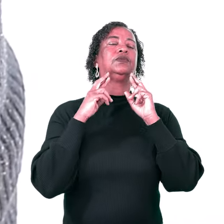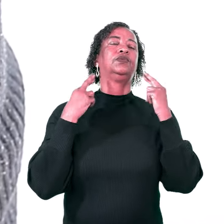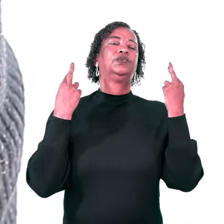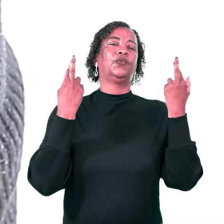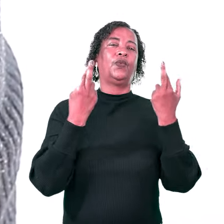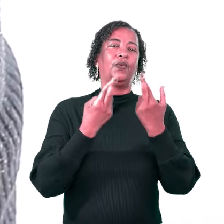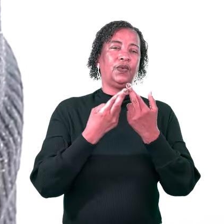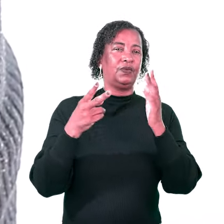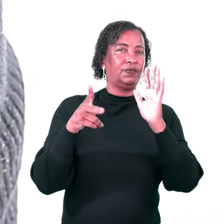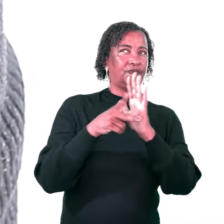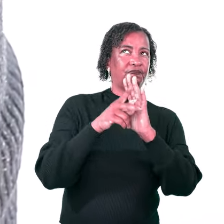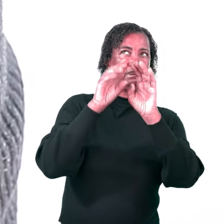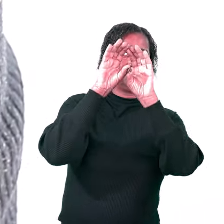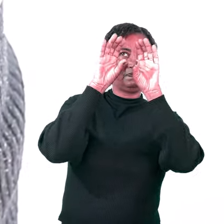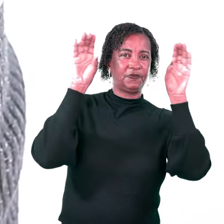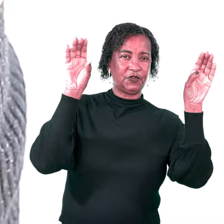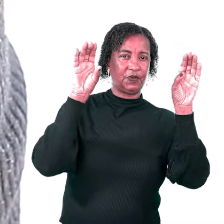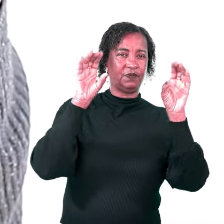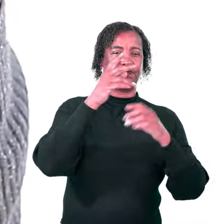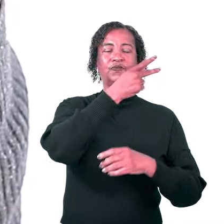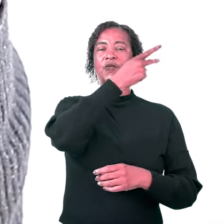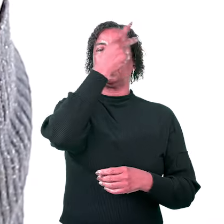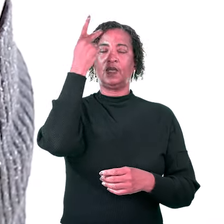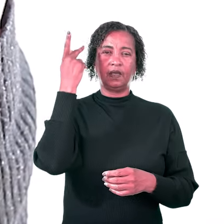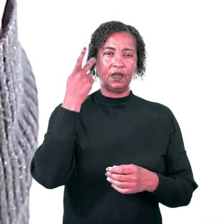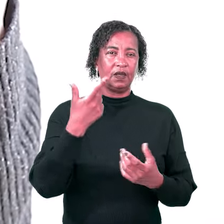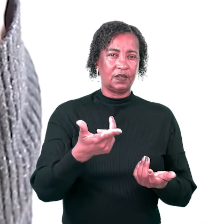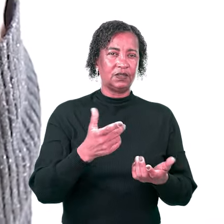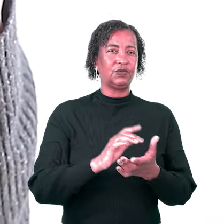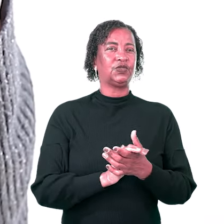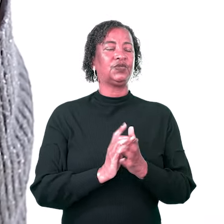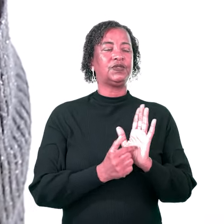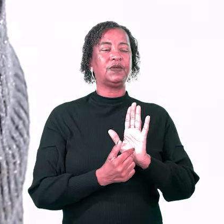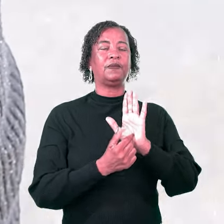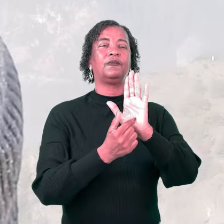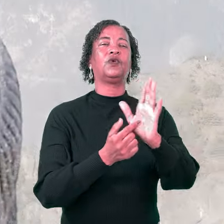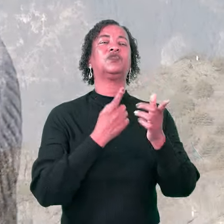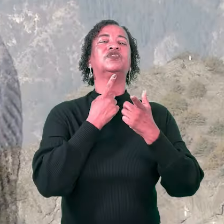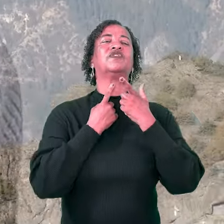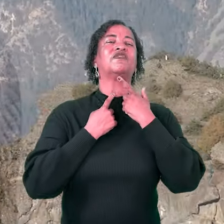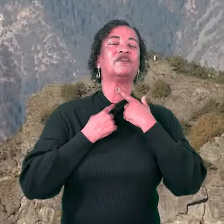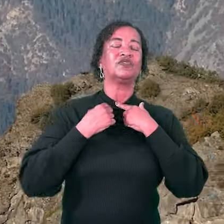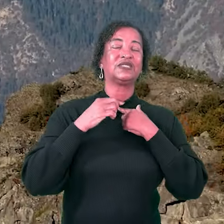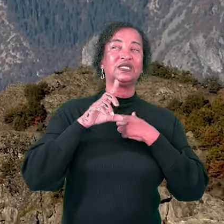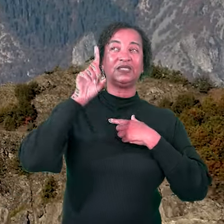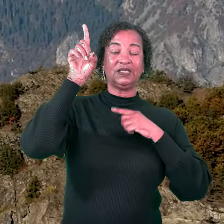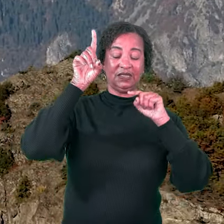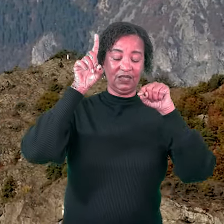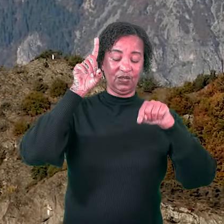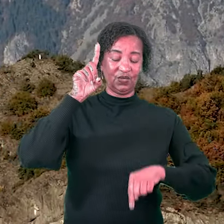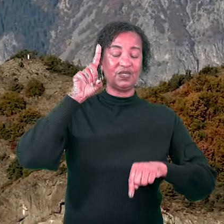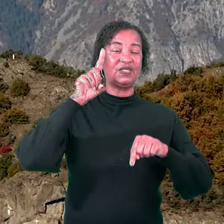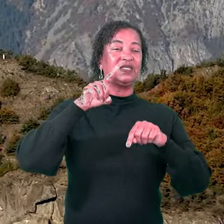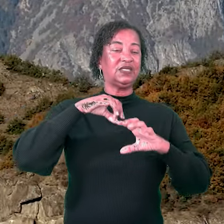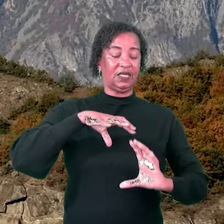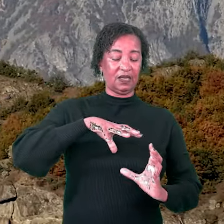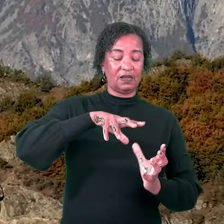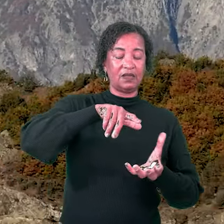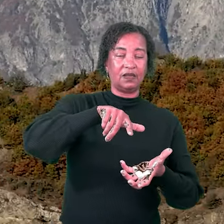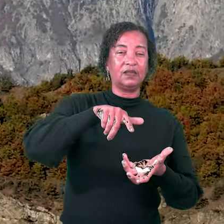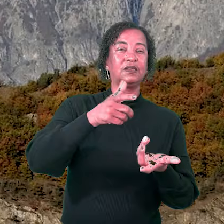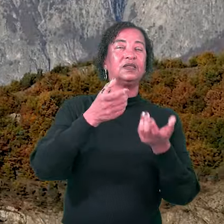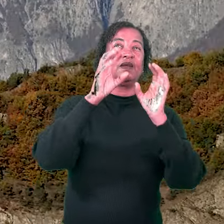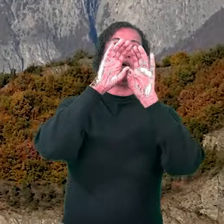céus. Essas são as pessoas que expressam a vontade de Deus na terra, nos céus, na dimensão